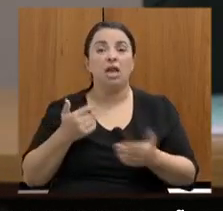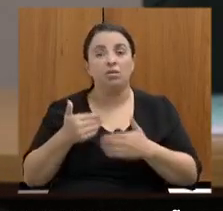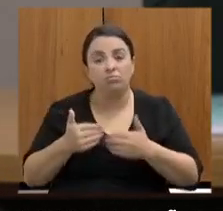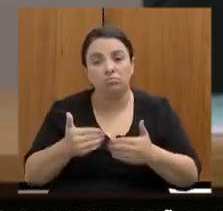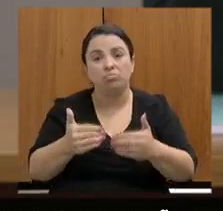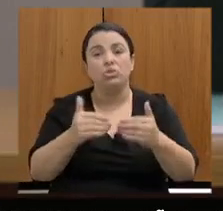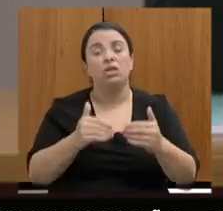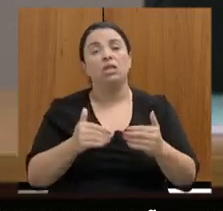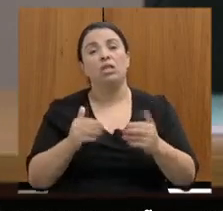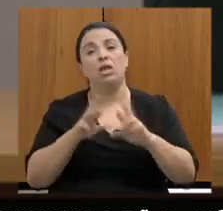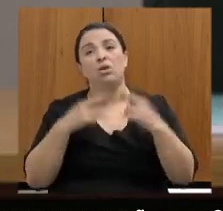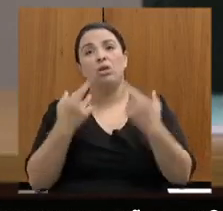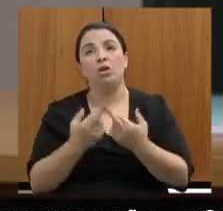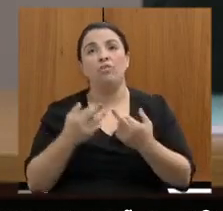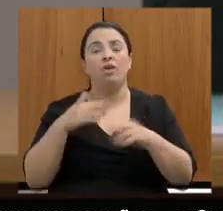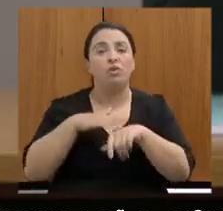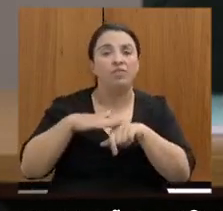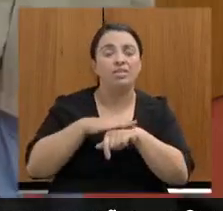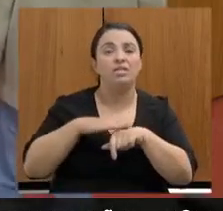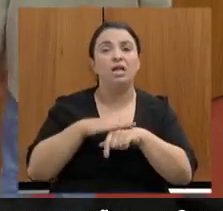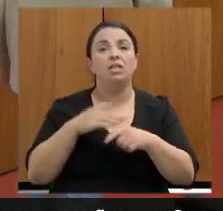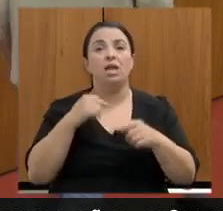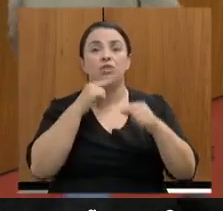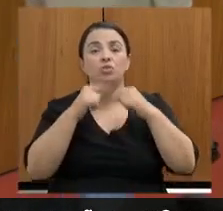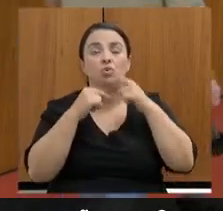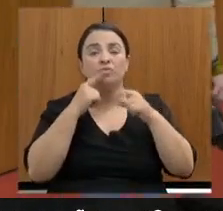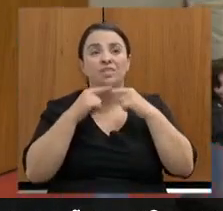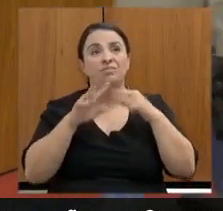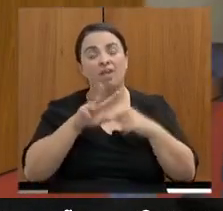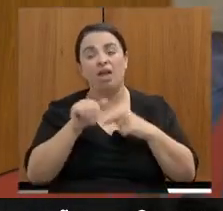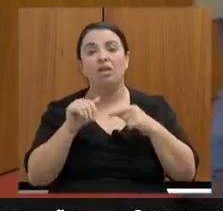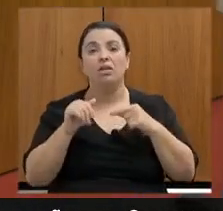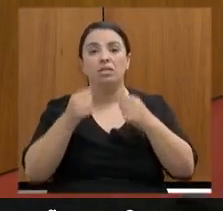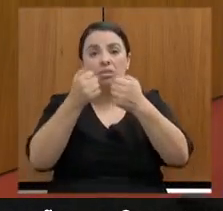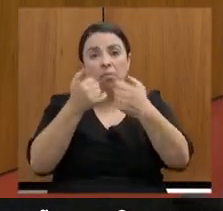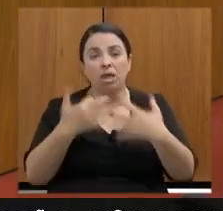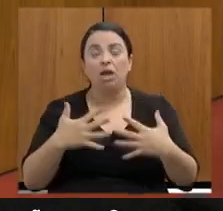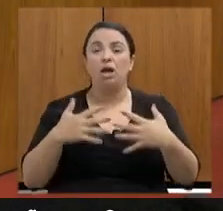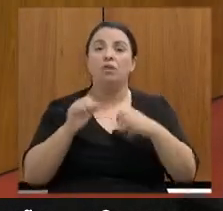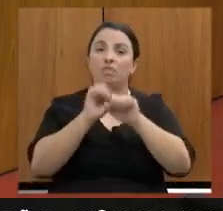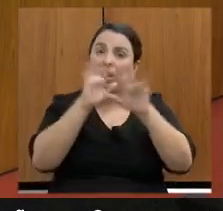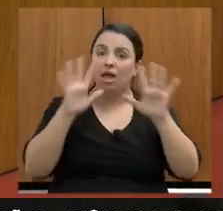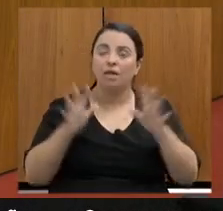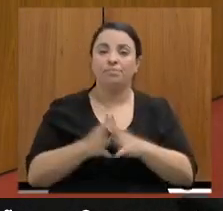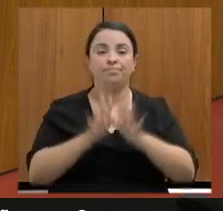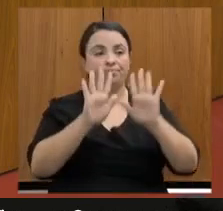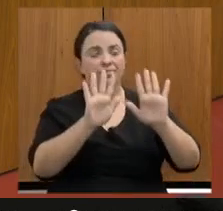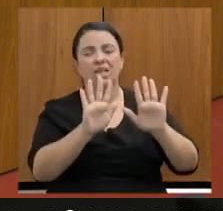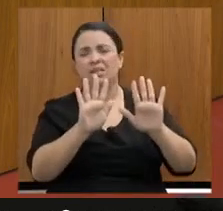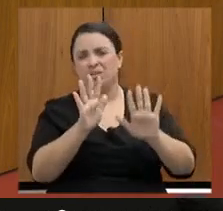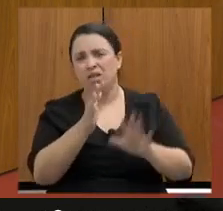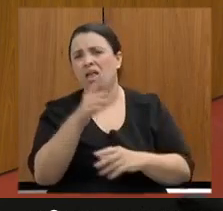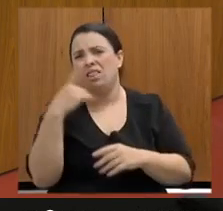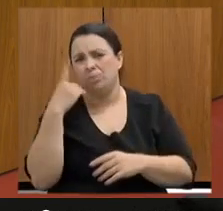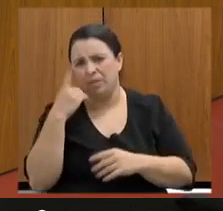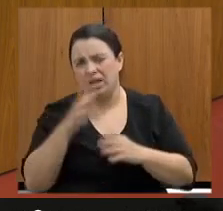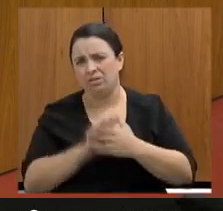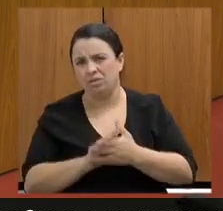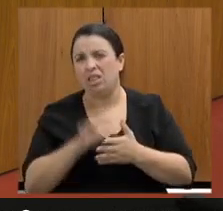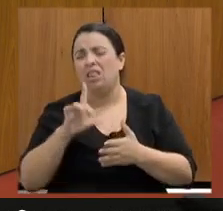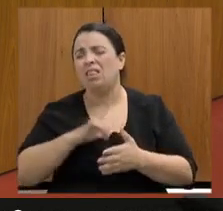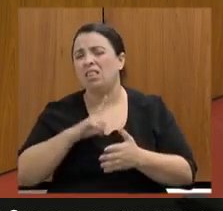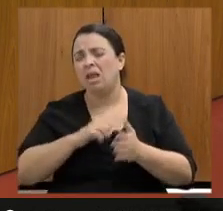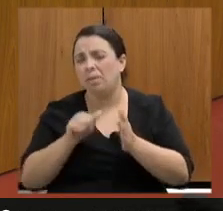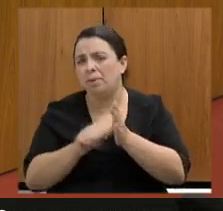dirimindo as demais. Mas veja bem, deputado, tirando a primeira pergunta, que de fato é da fala do governador do Estado,